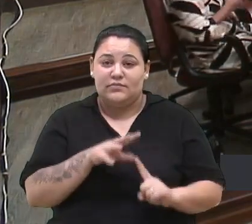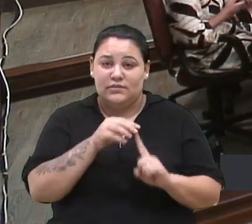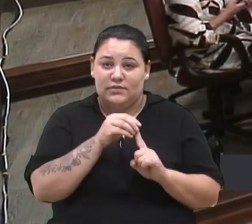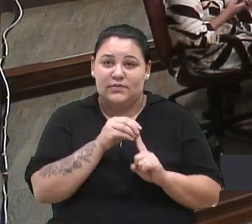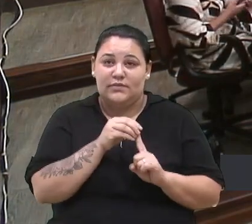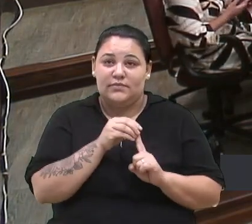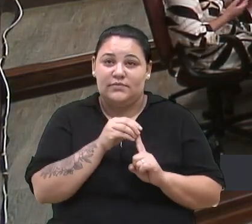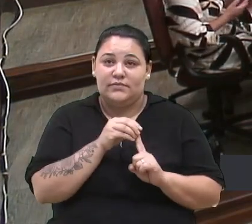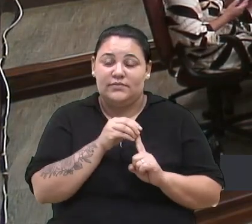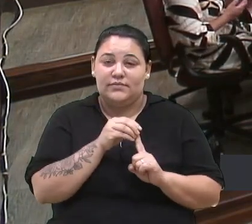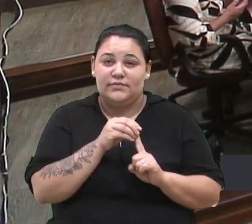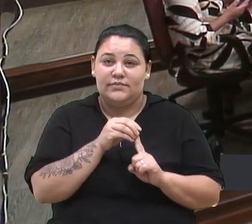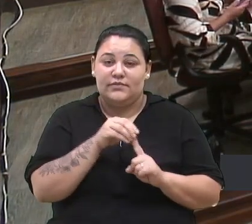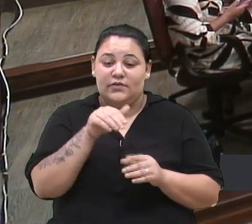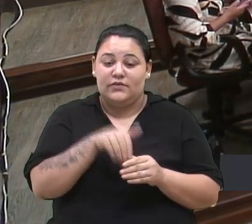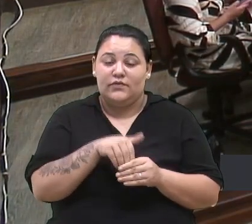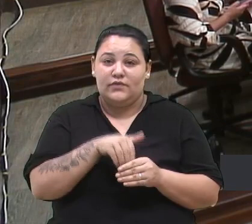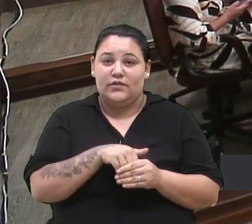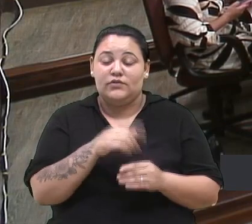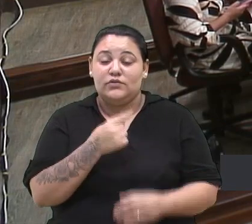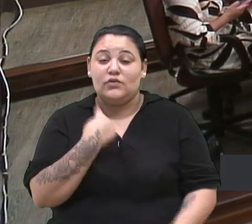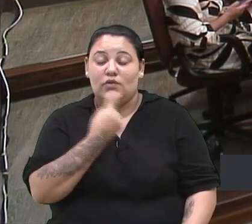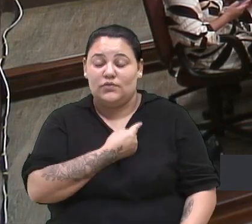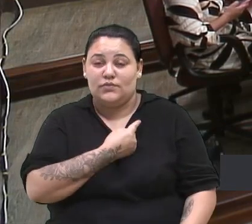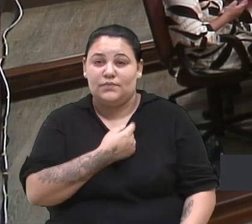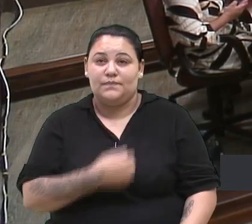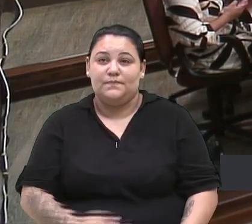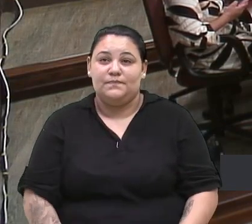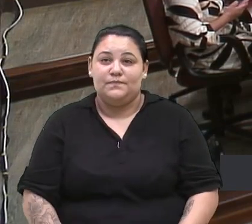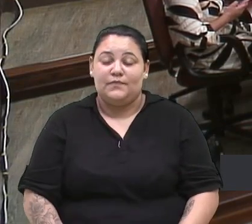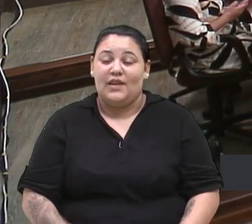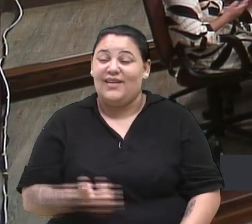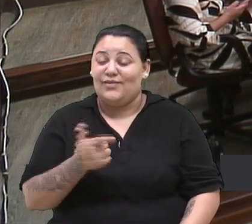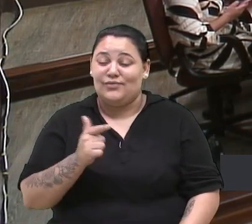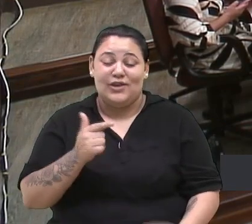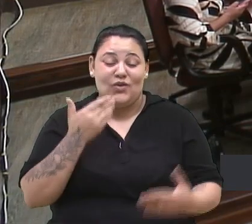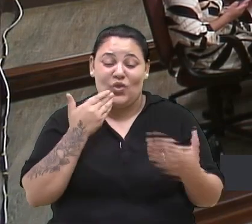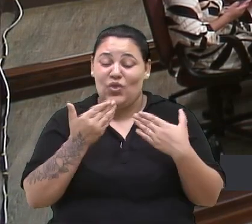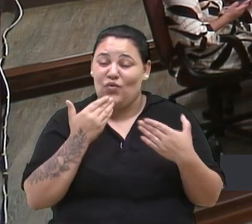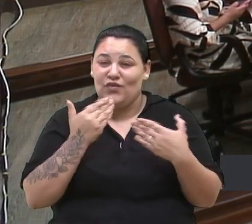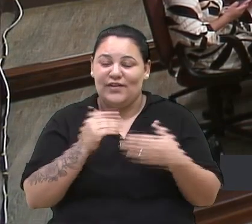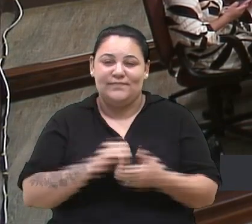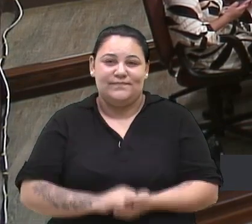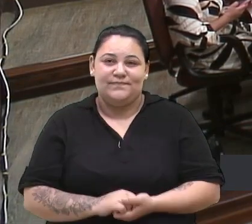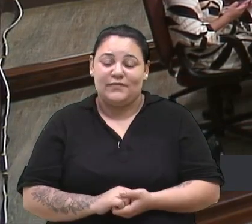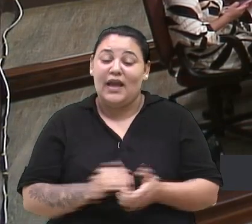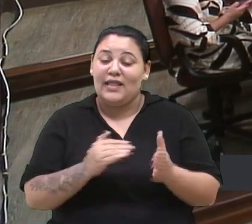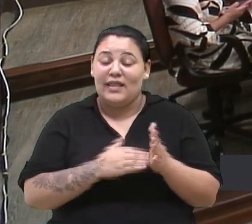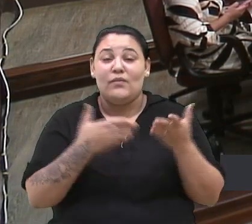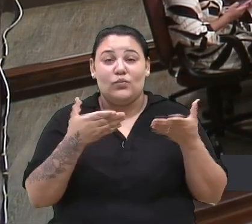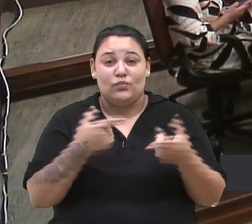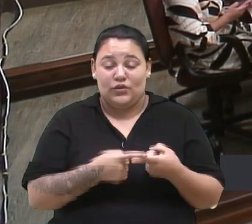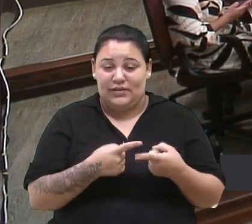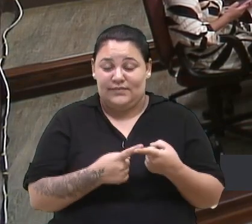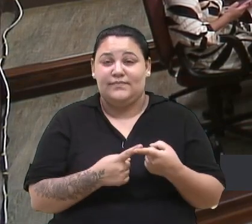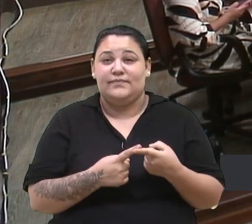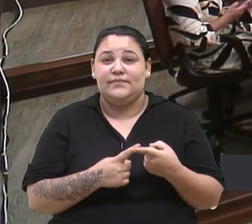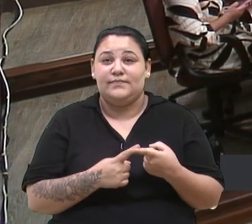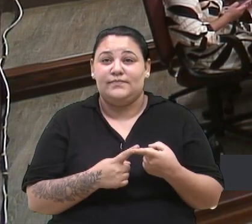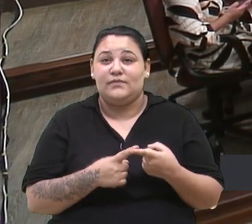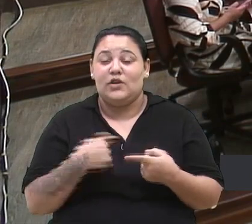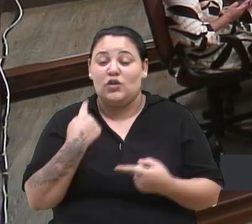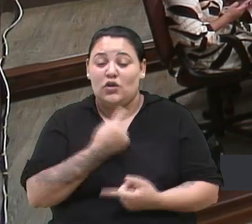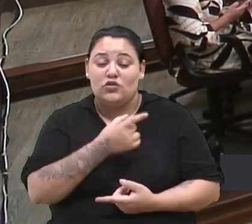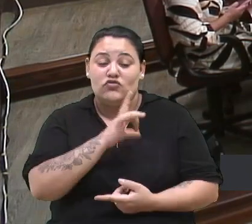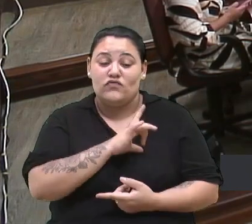votos nossos nessa legislatura, eu não tenho dúvida disso, até porque nós tivemos um governo aí que